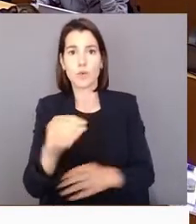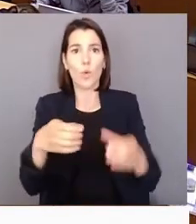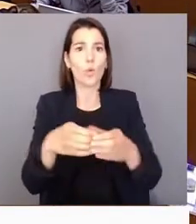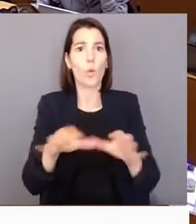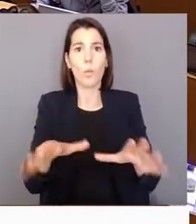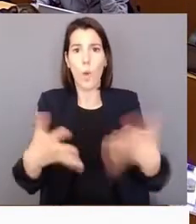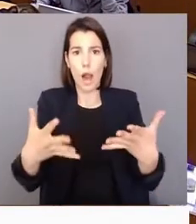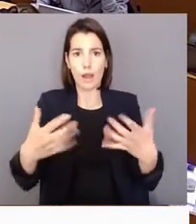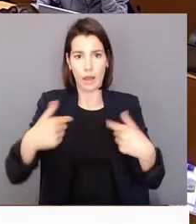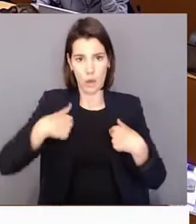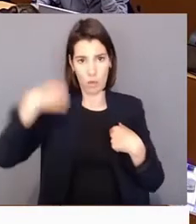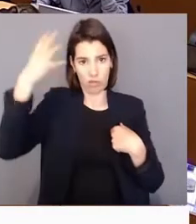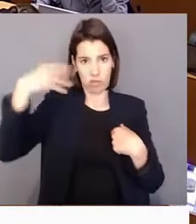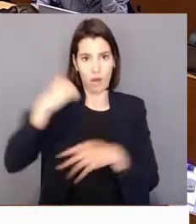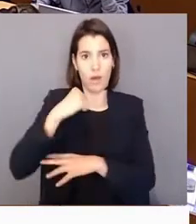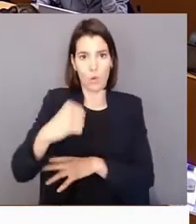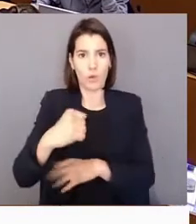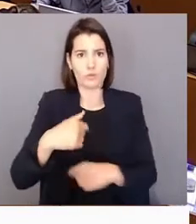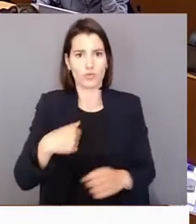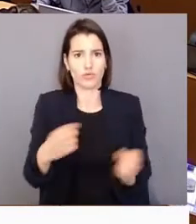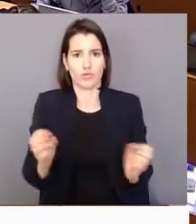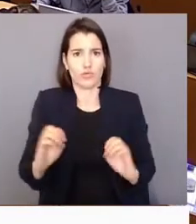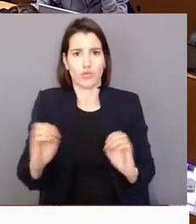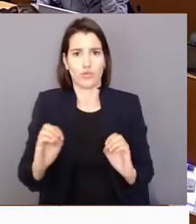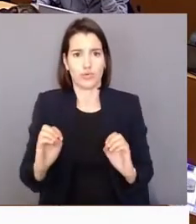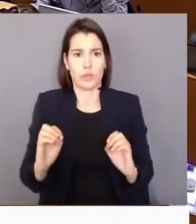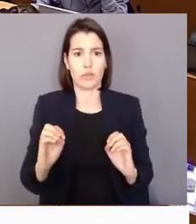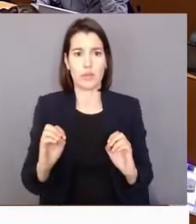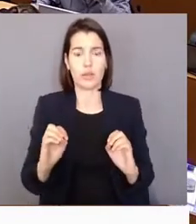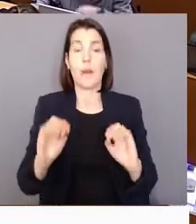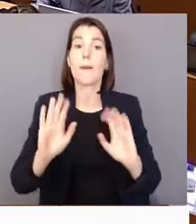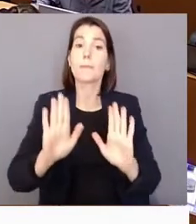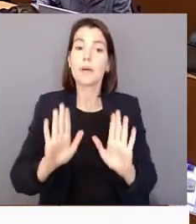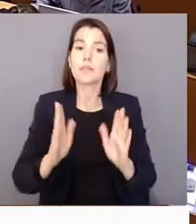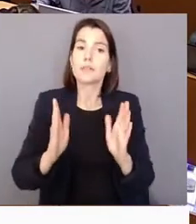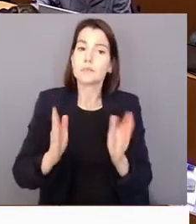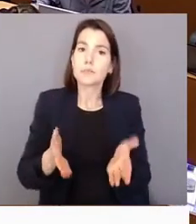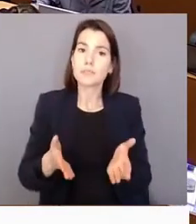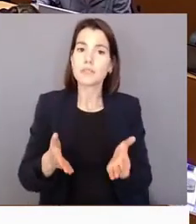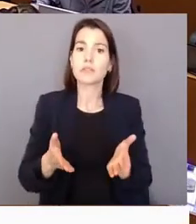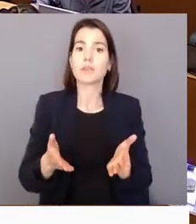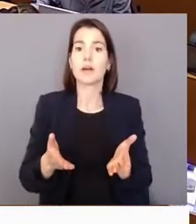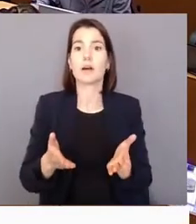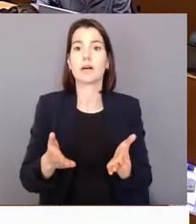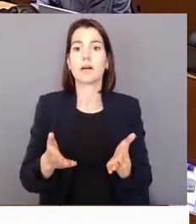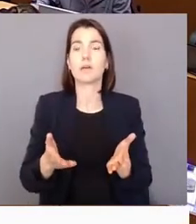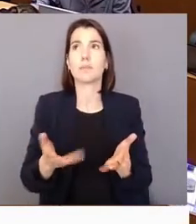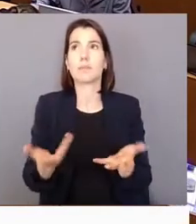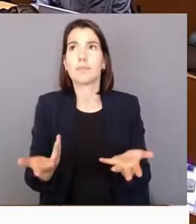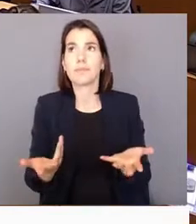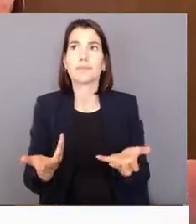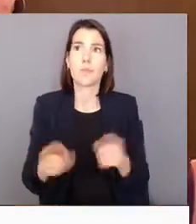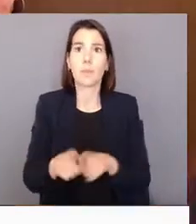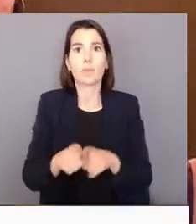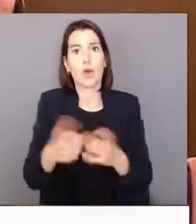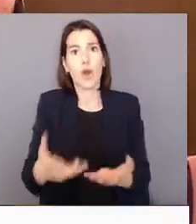Mas, quer dizer, as coisas têm que ter, como só dizer-se hoje em dia,